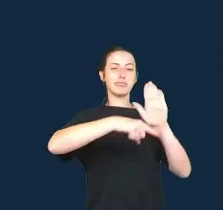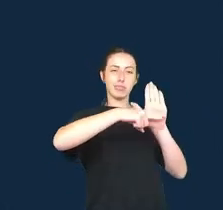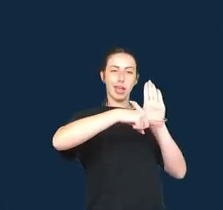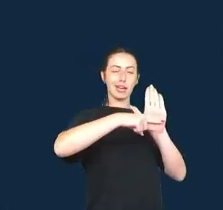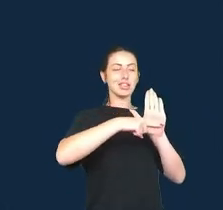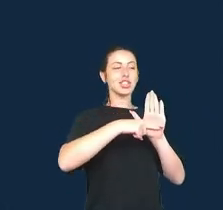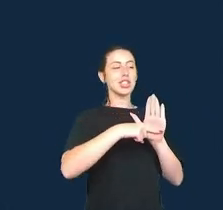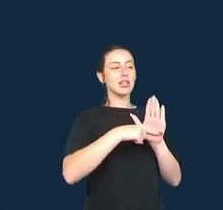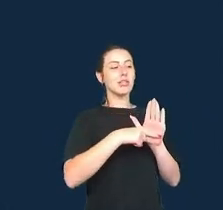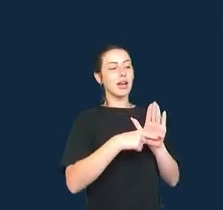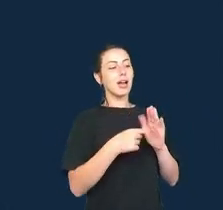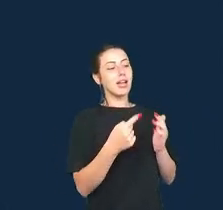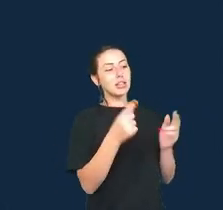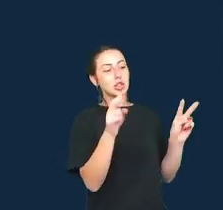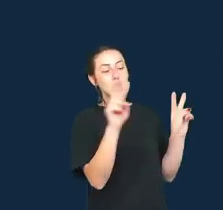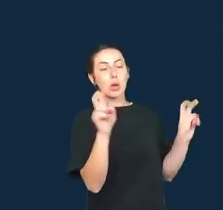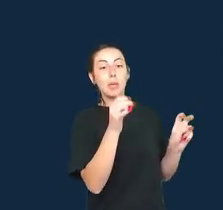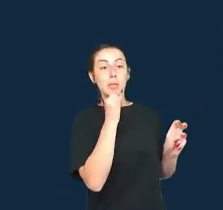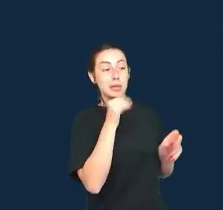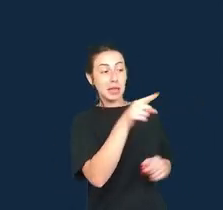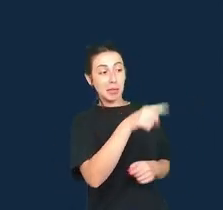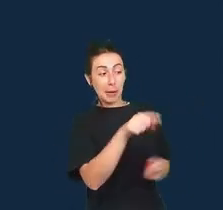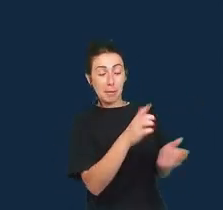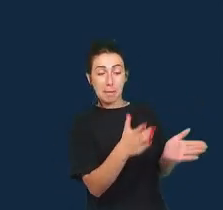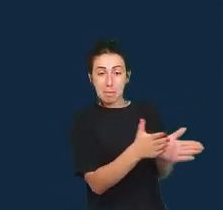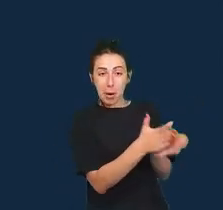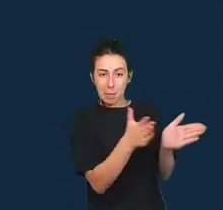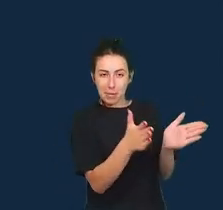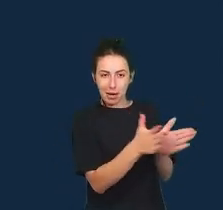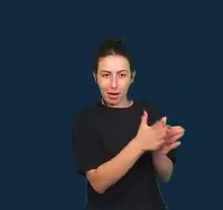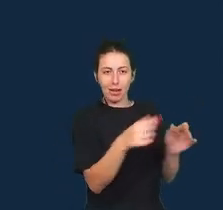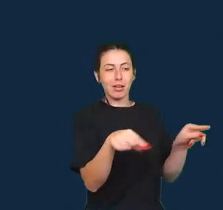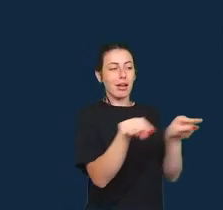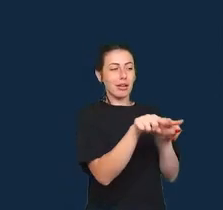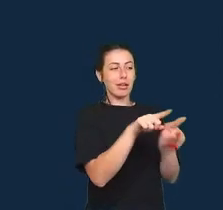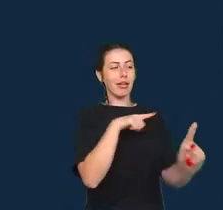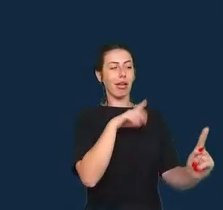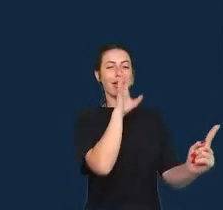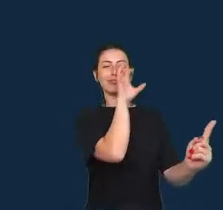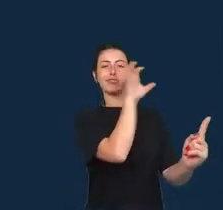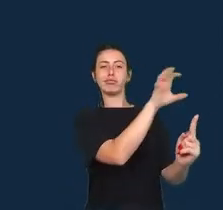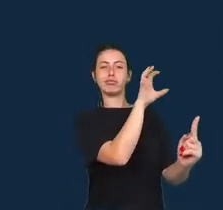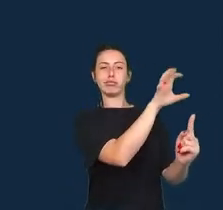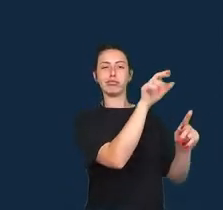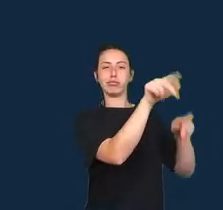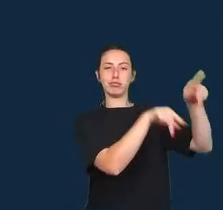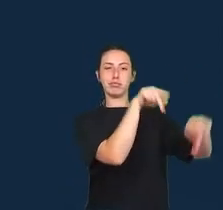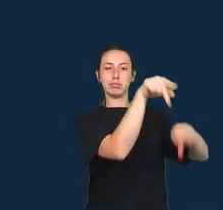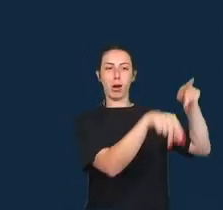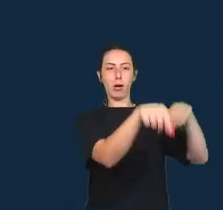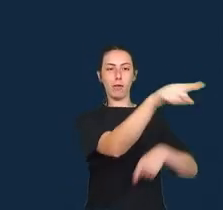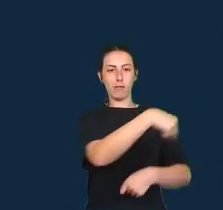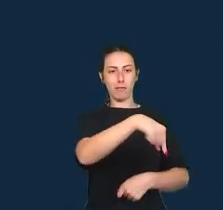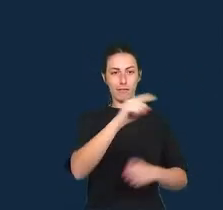pobreza e que tem implicações negativas para os indígenas e os povos nativos.